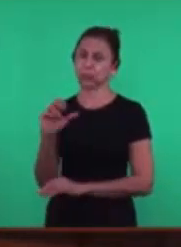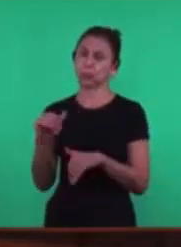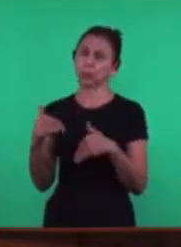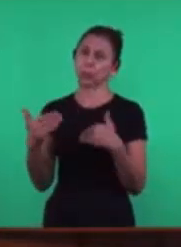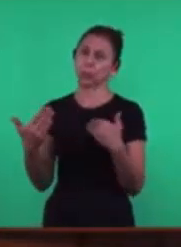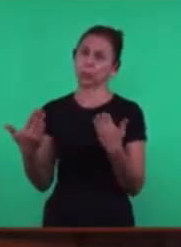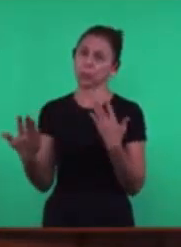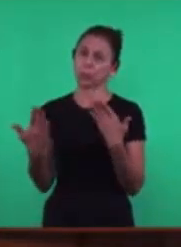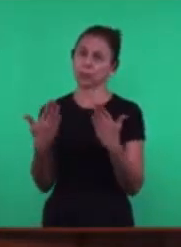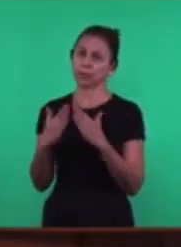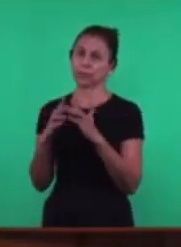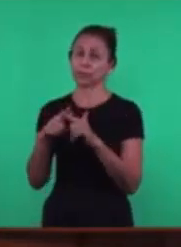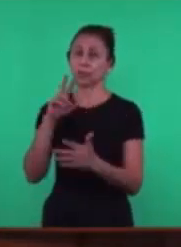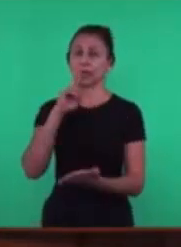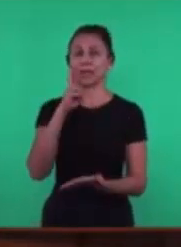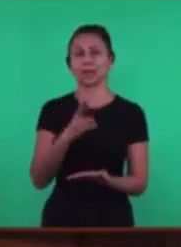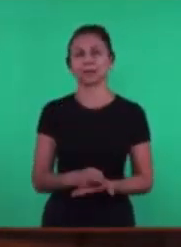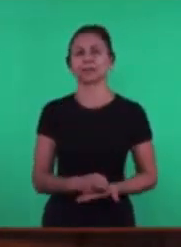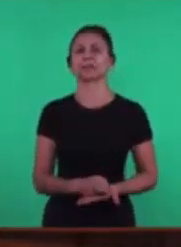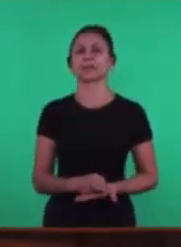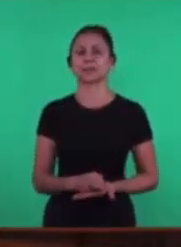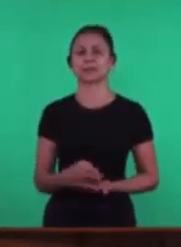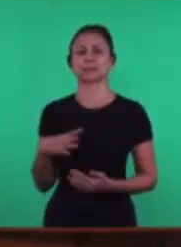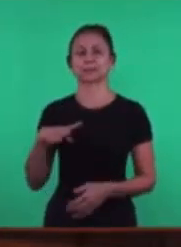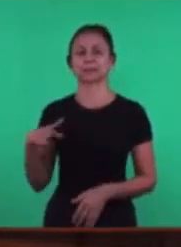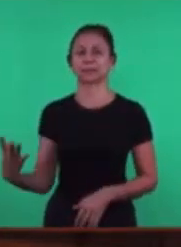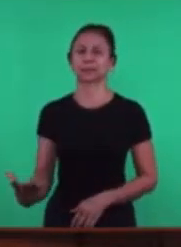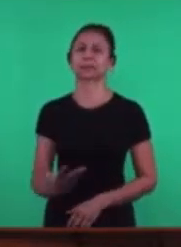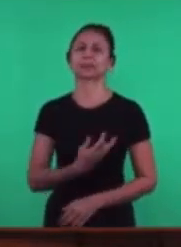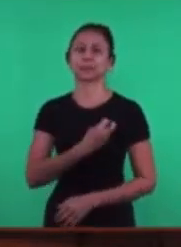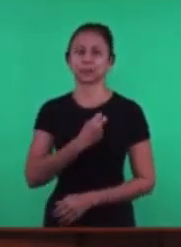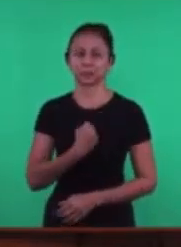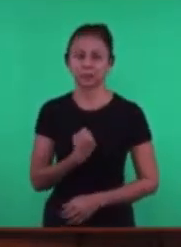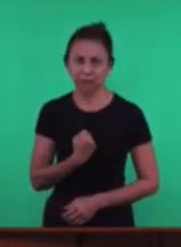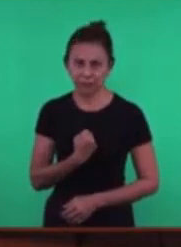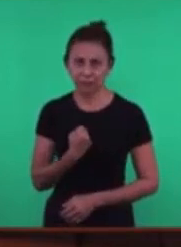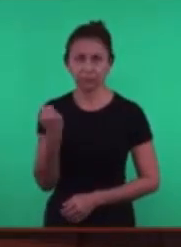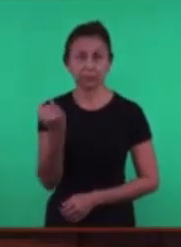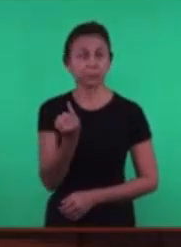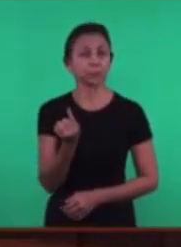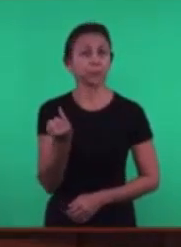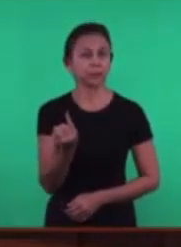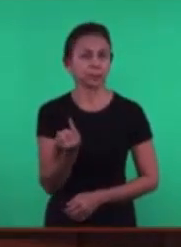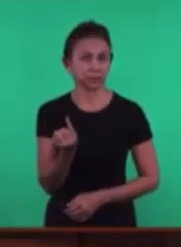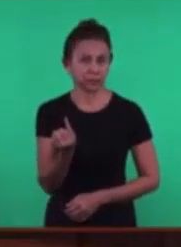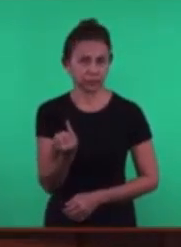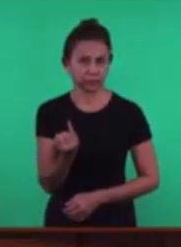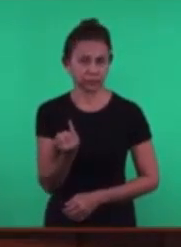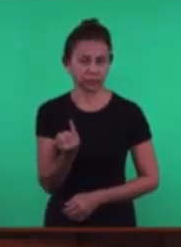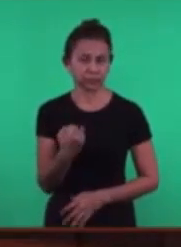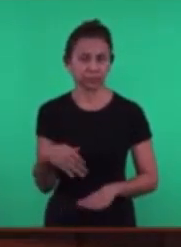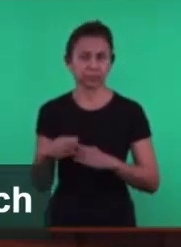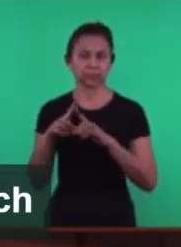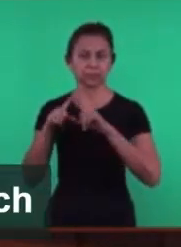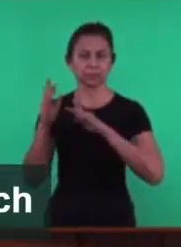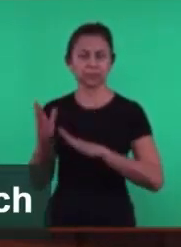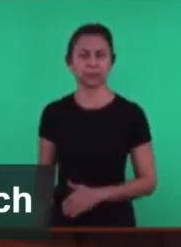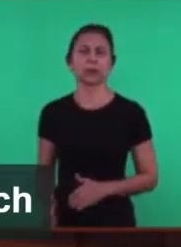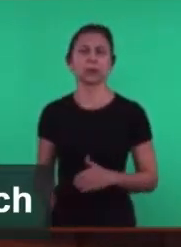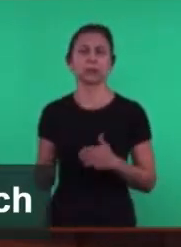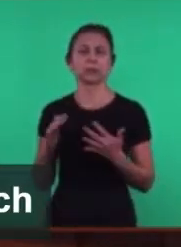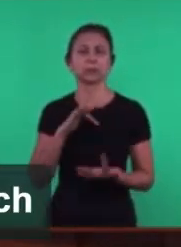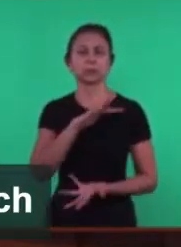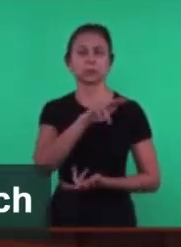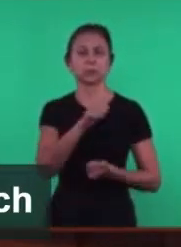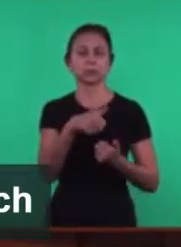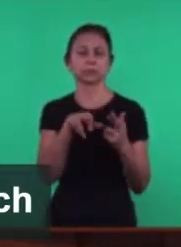traz De importante Para a igreja Como igreja Se estabelecer No mundo A função